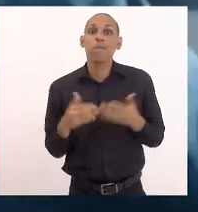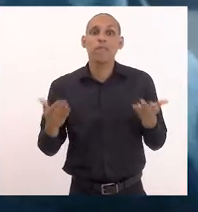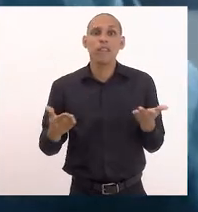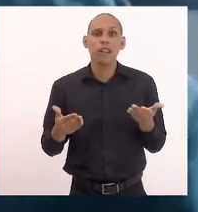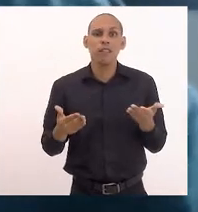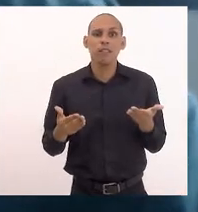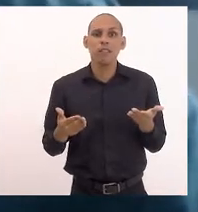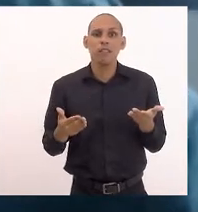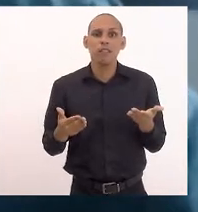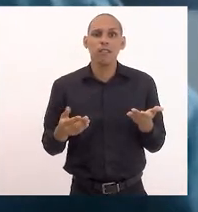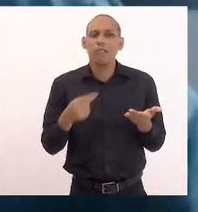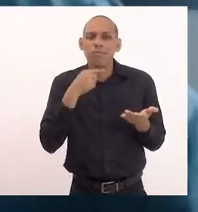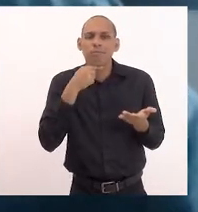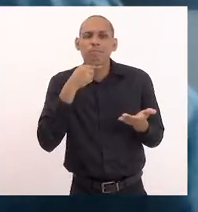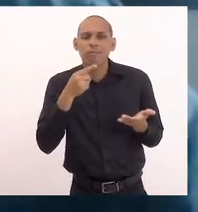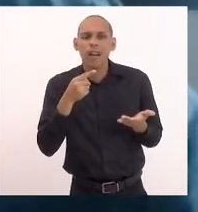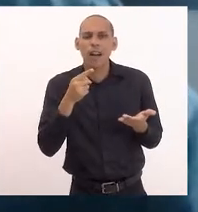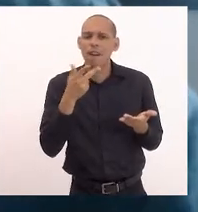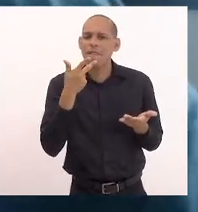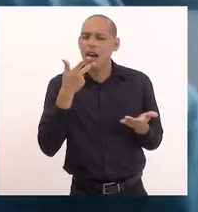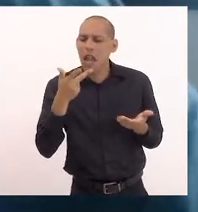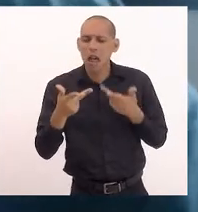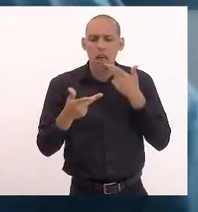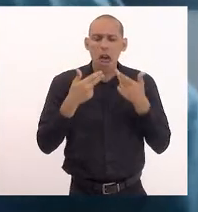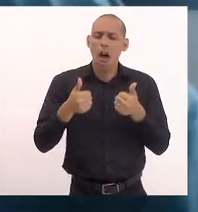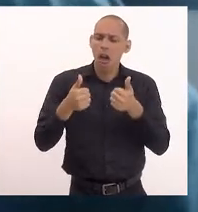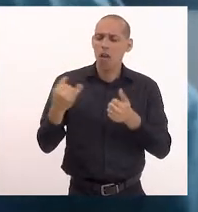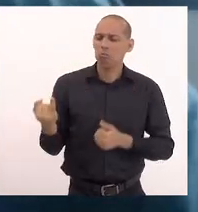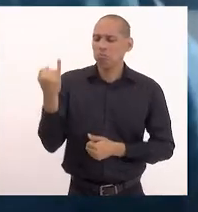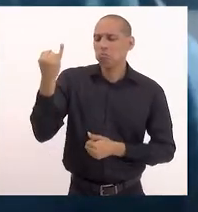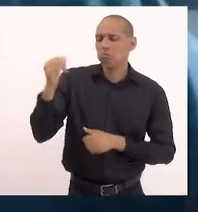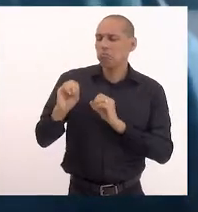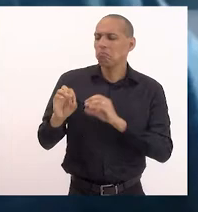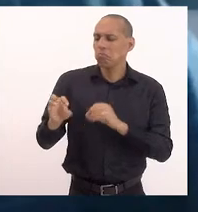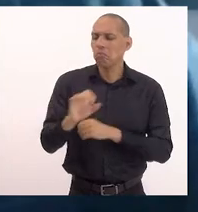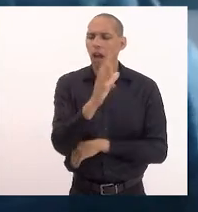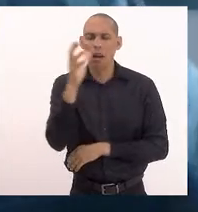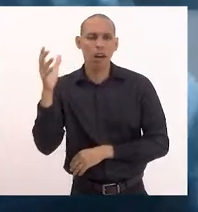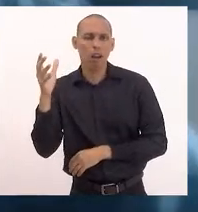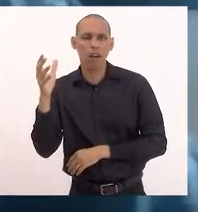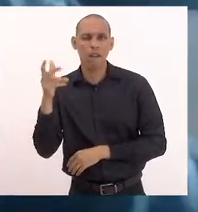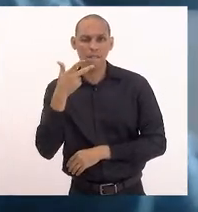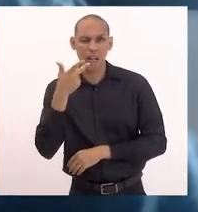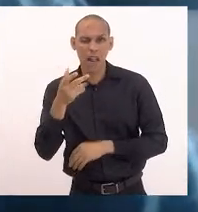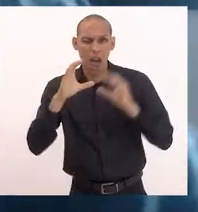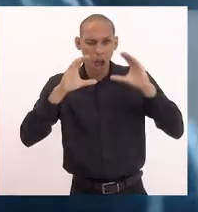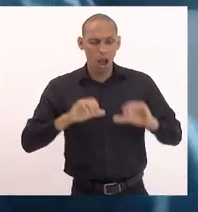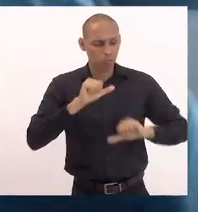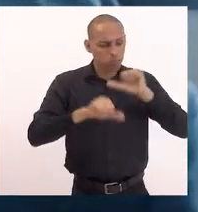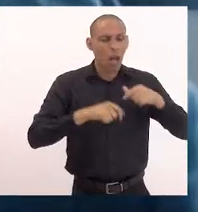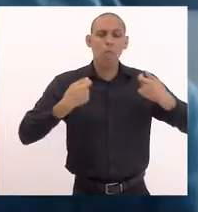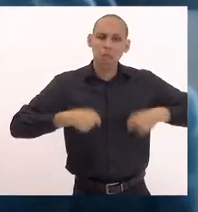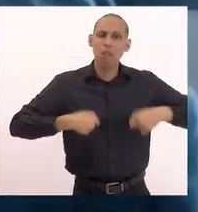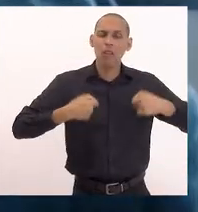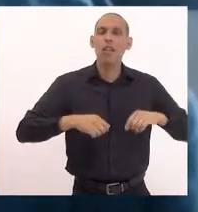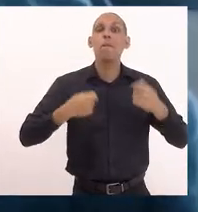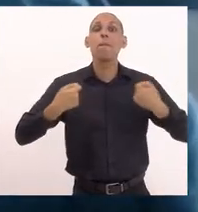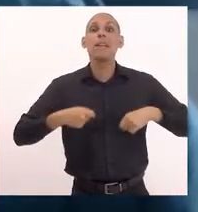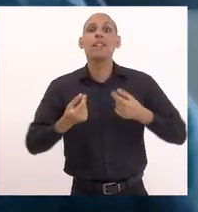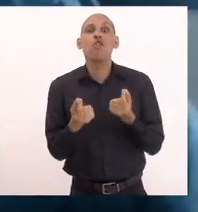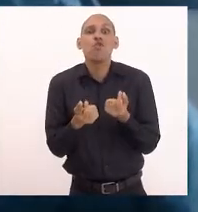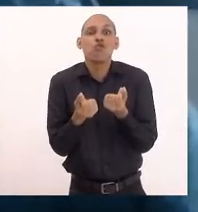adianta dizer que a educação ambiental é importante. Não adianta dizer que é necessário mudar o comportamento. Tem que ter